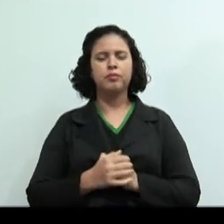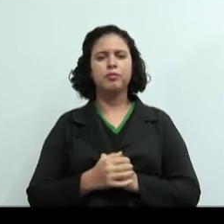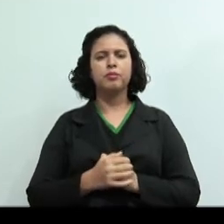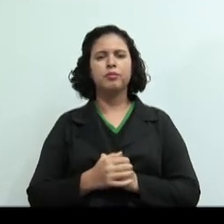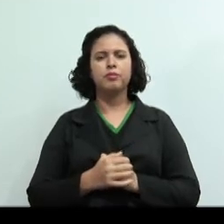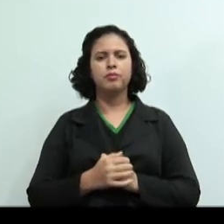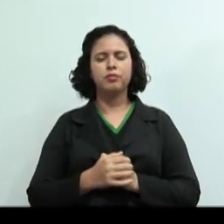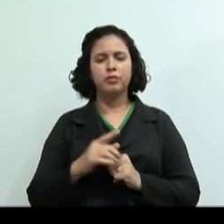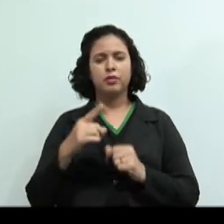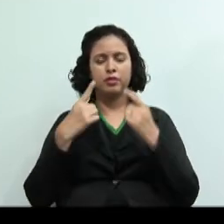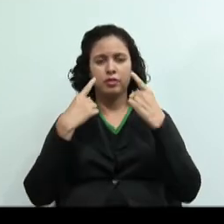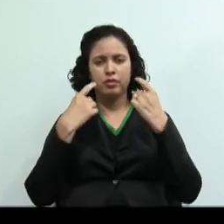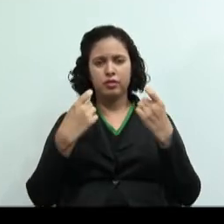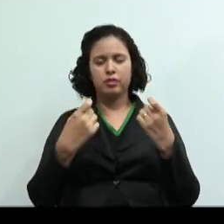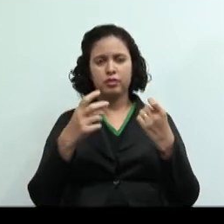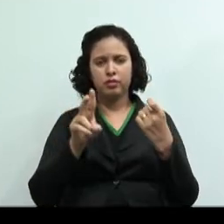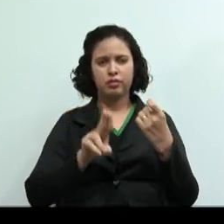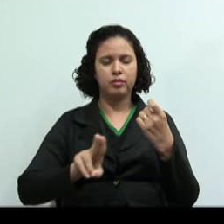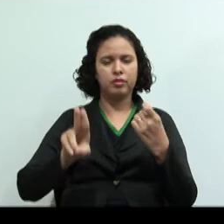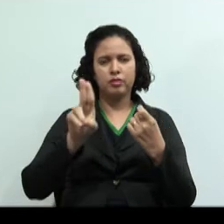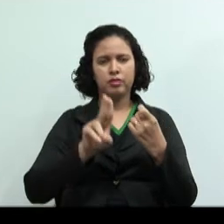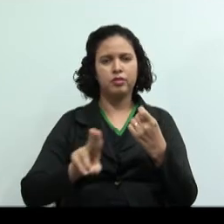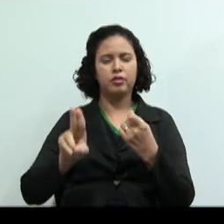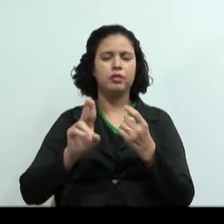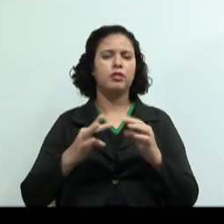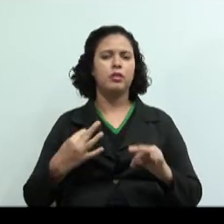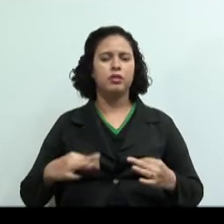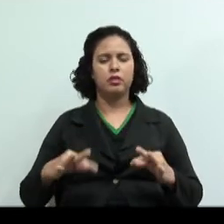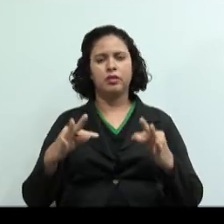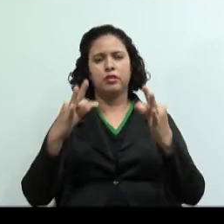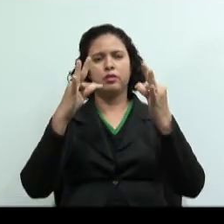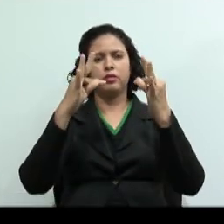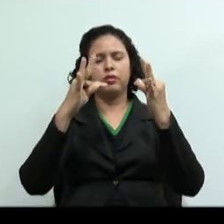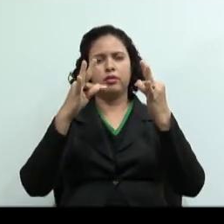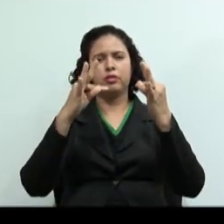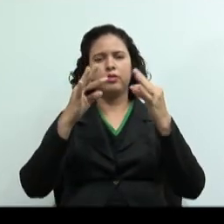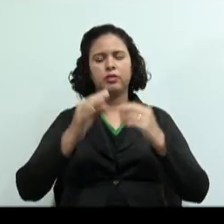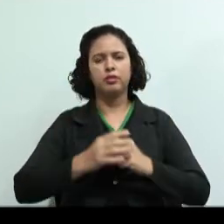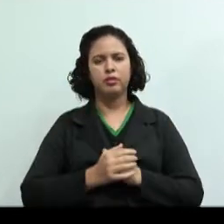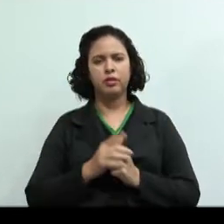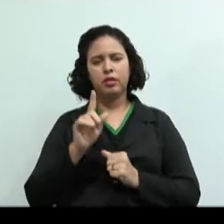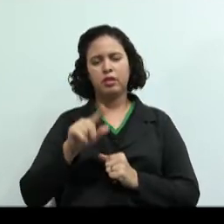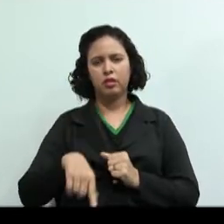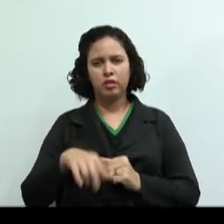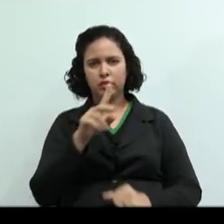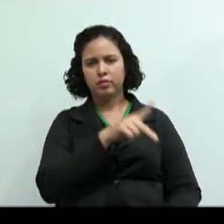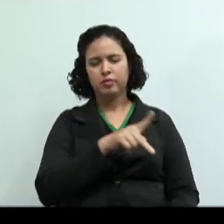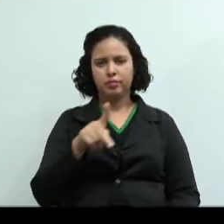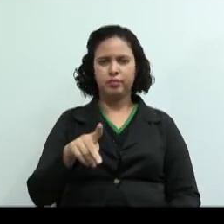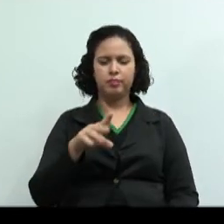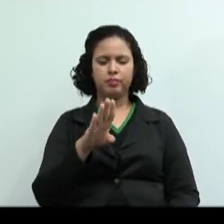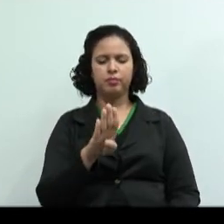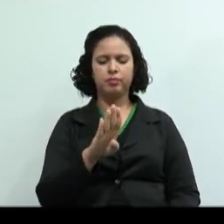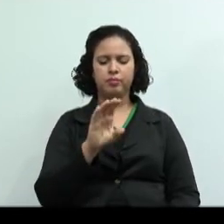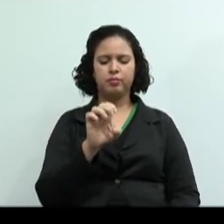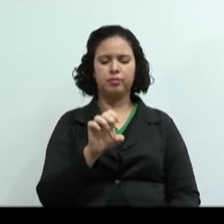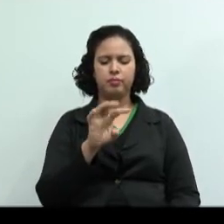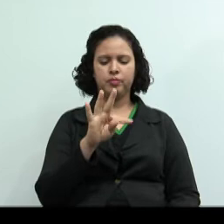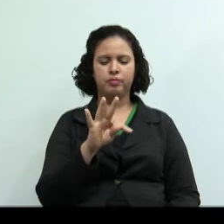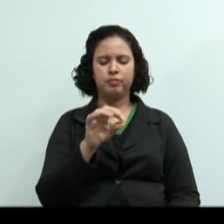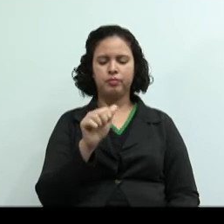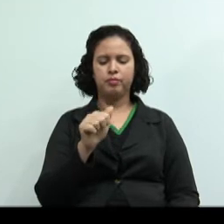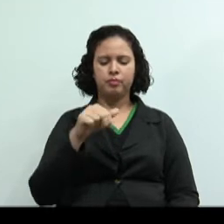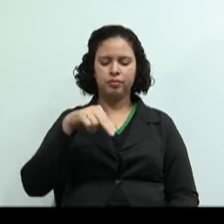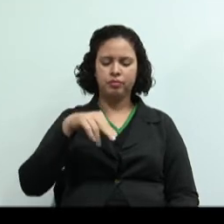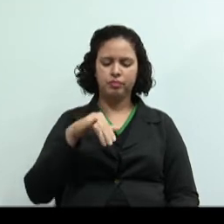Bem interessante. Utilizaram a tecnologia, com certeza. É da professora Betânia, mas eu não... A professora Betânia, ela não